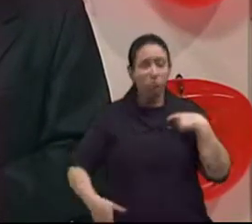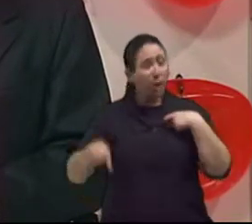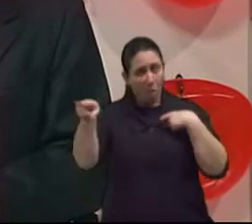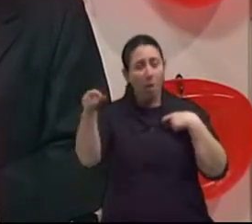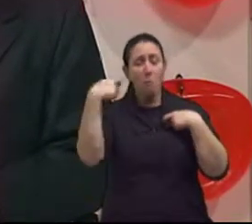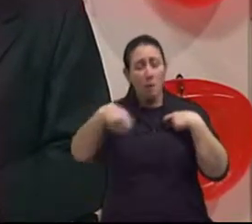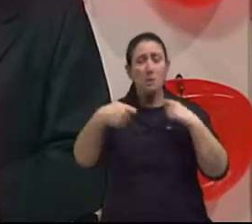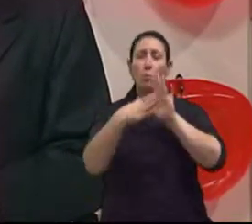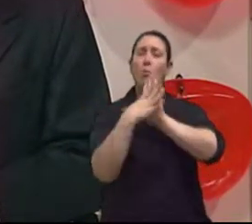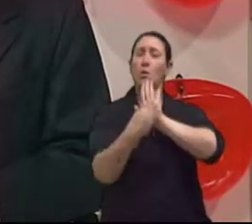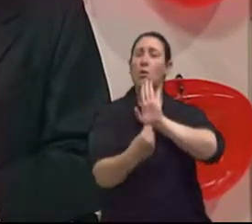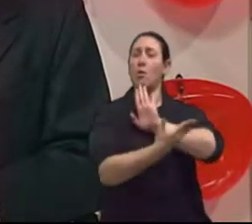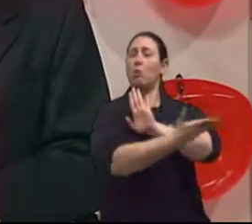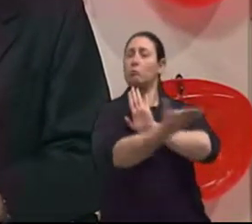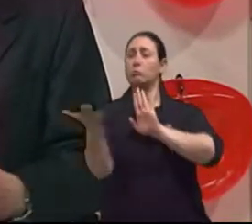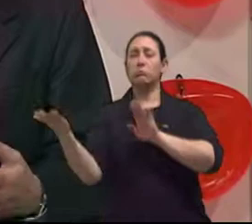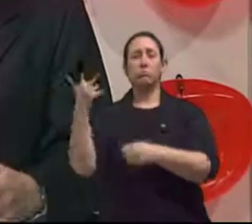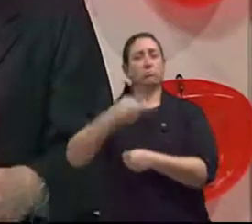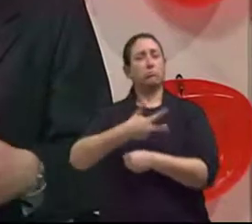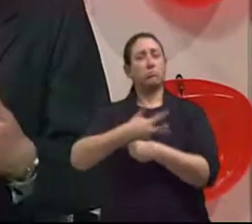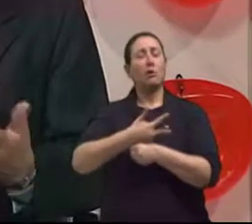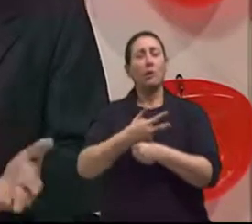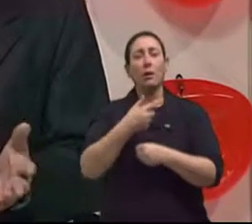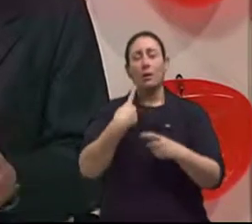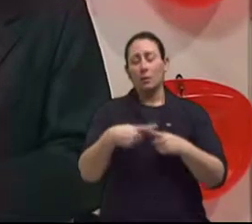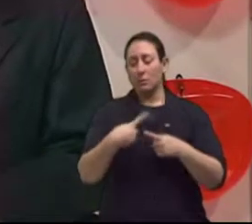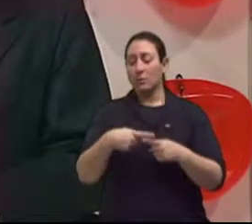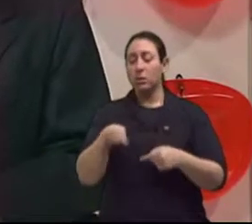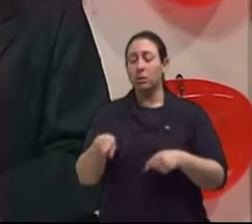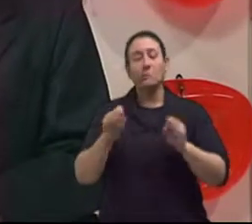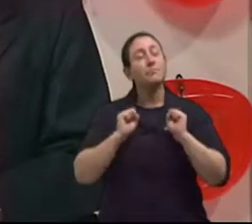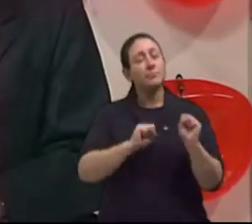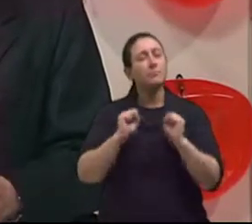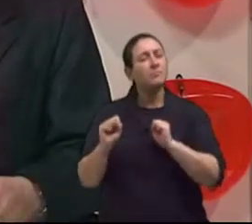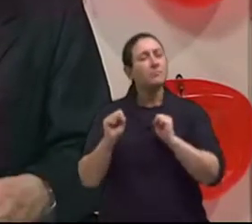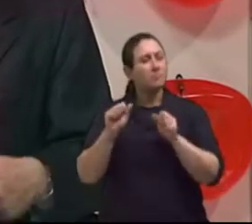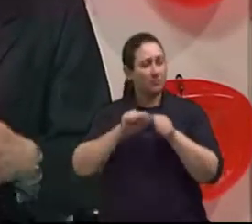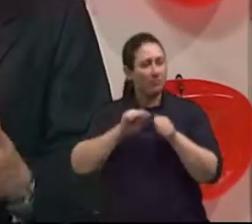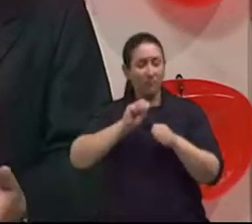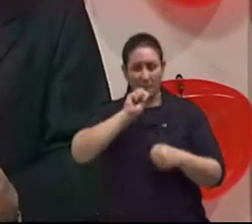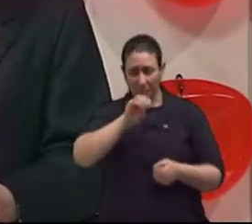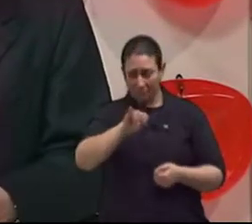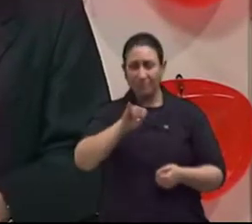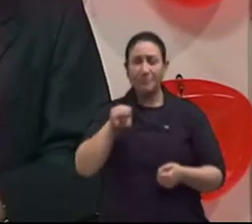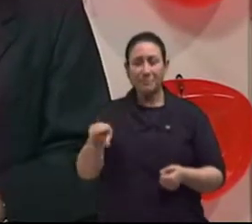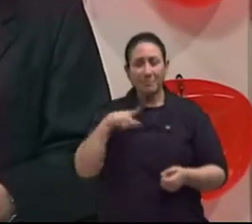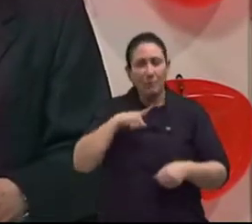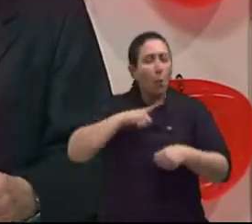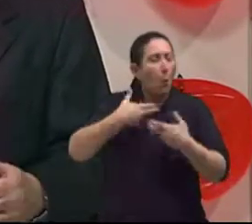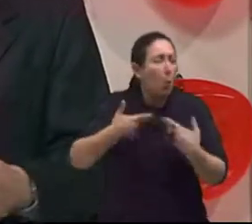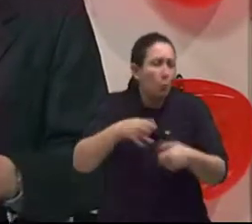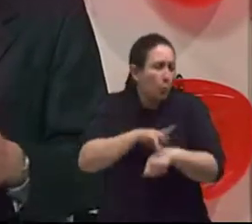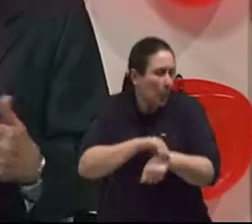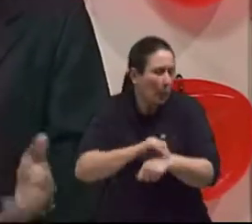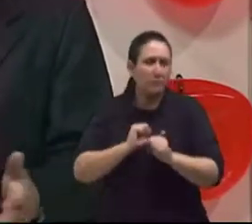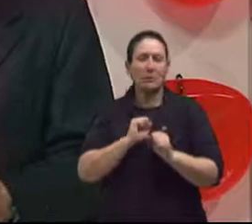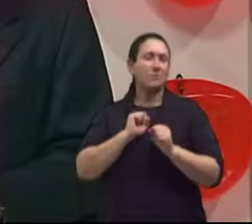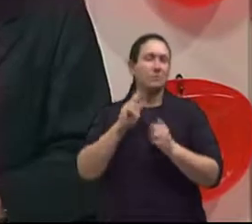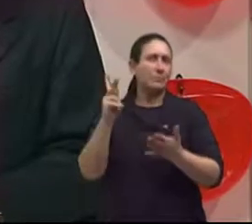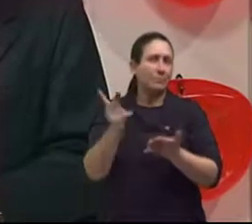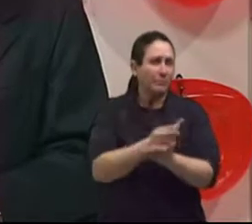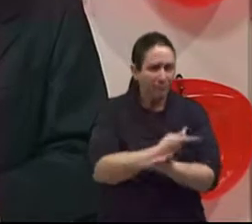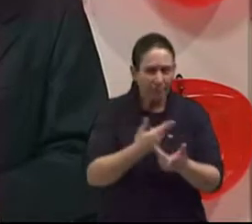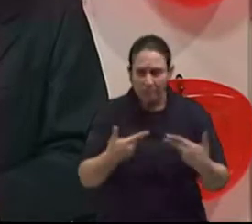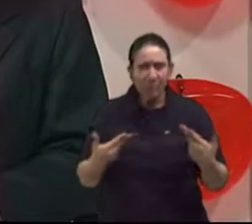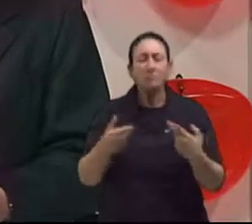que, se tivessem tido alguma doença, que lhe trouxesse